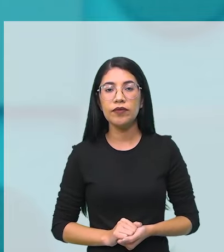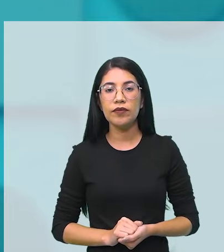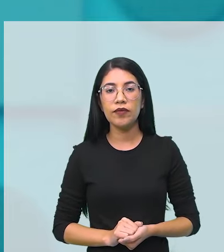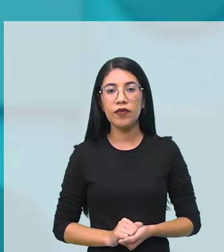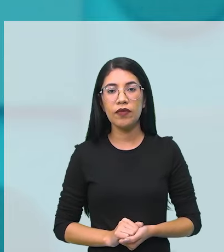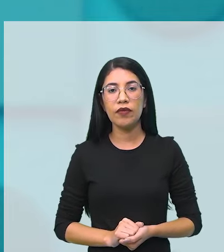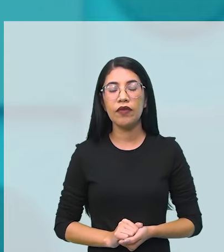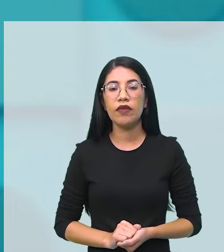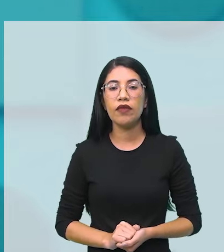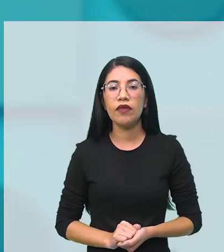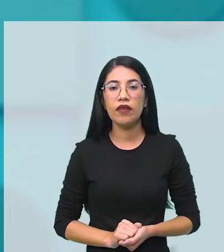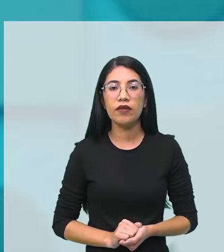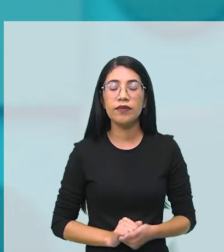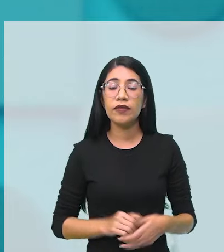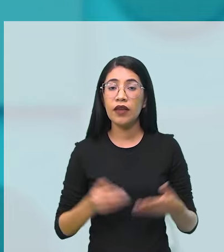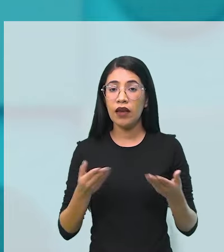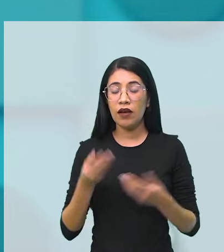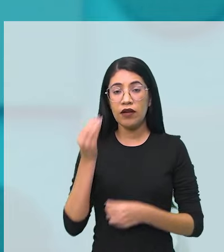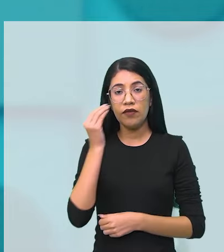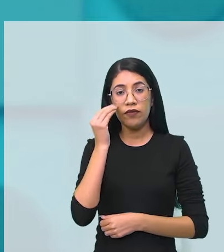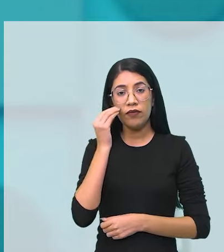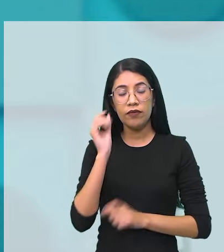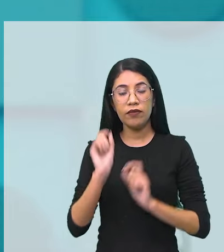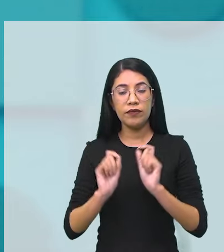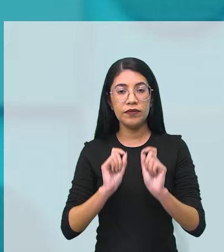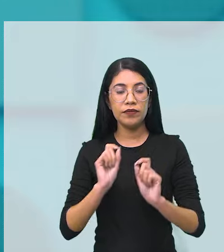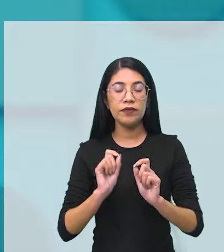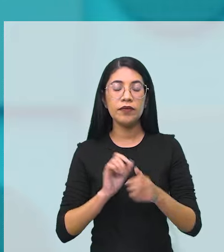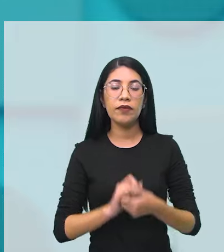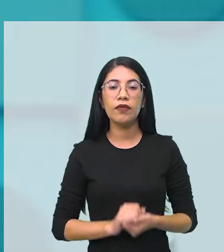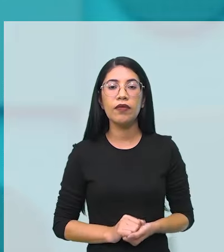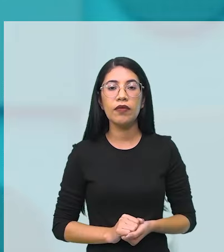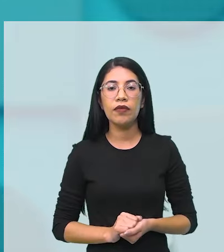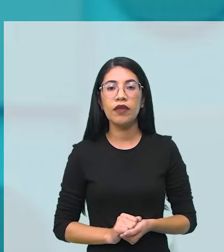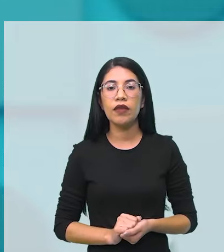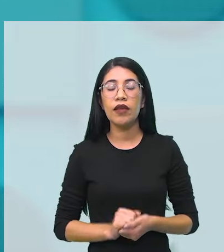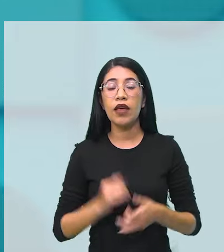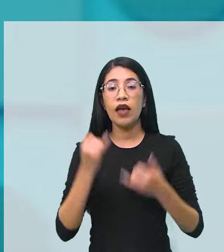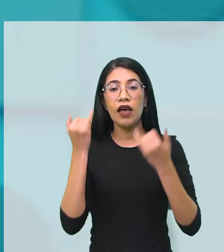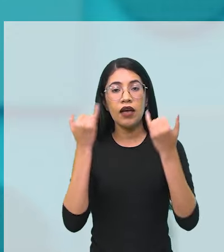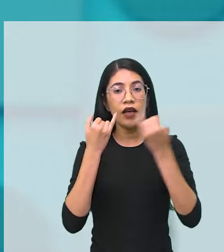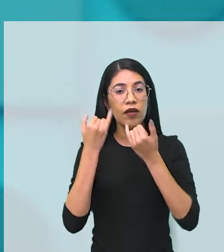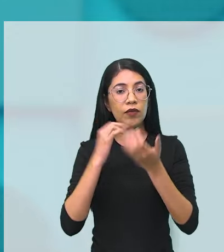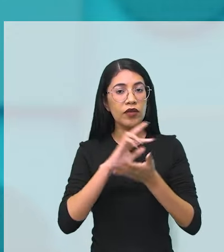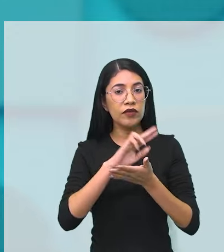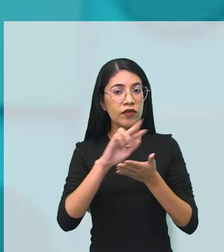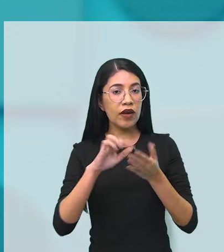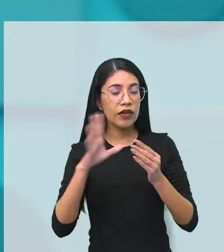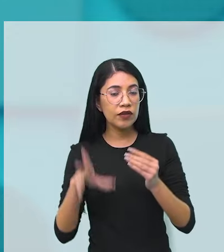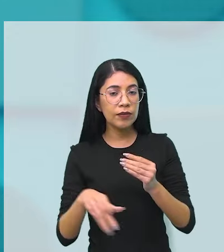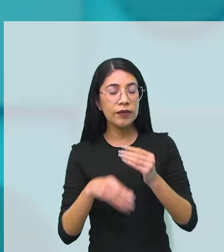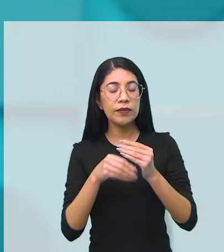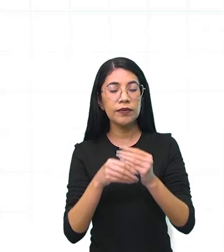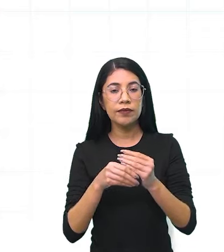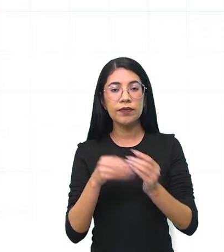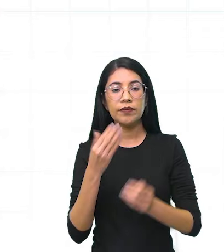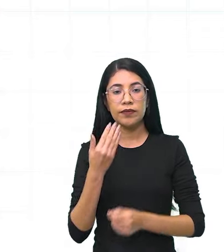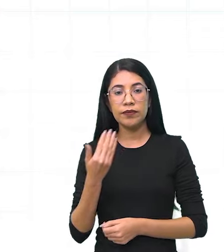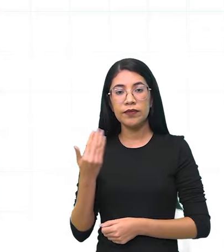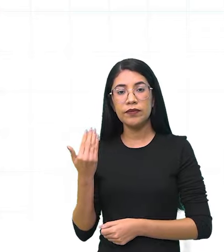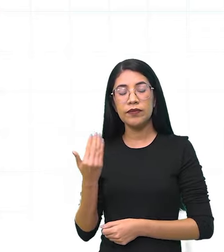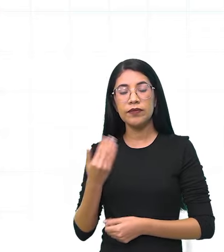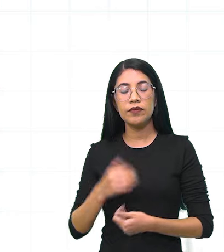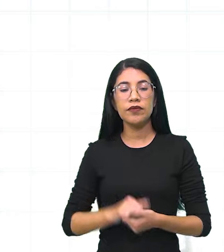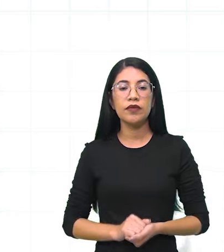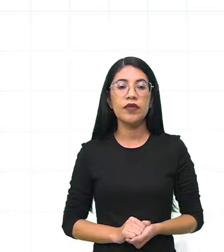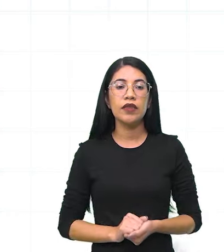nosso texto. Agora vamos verificar, certo, a questão das informações secundárias. Então vamos lá. Ele